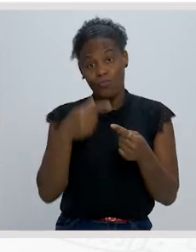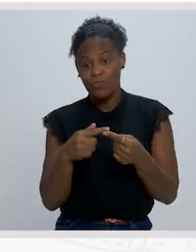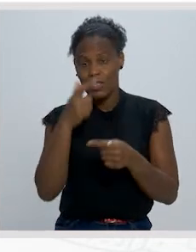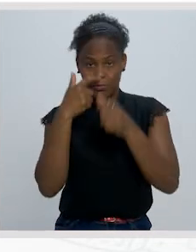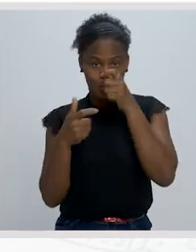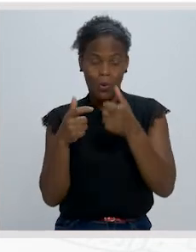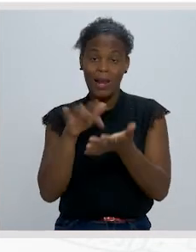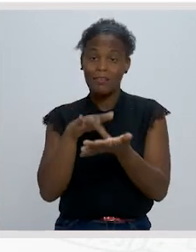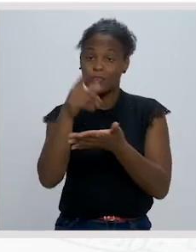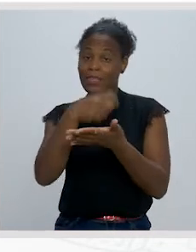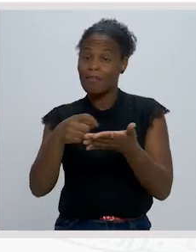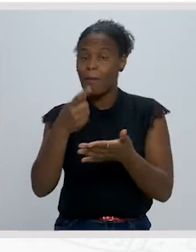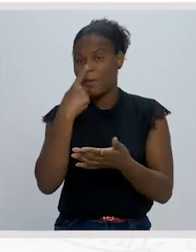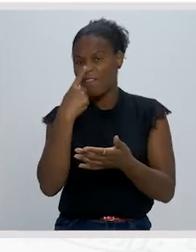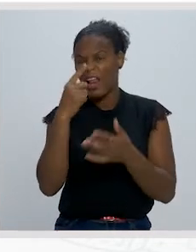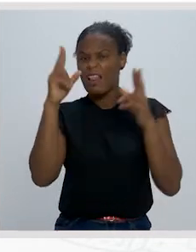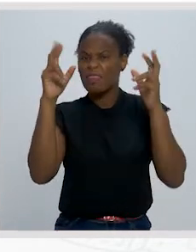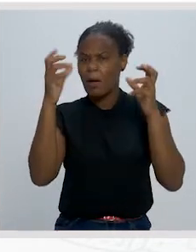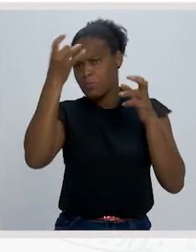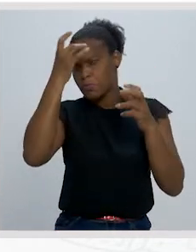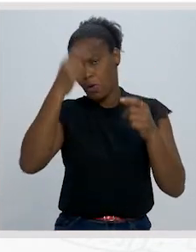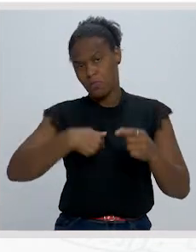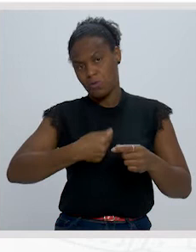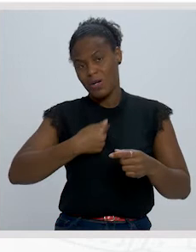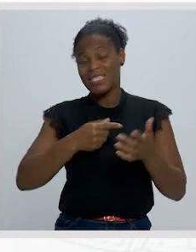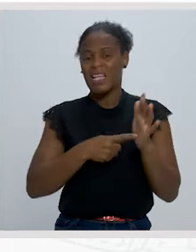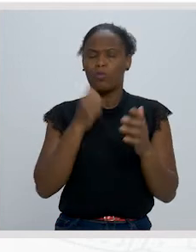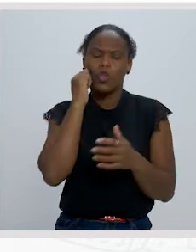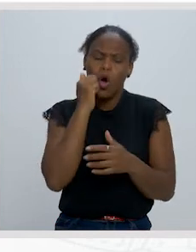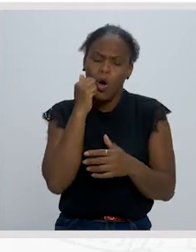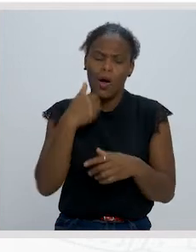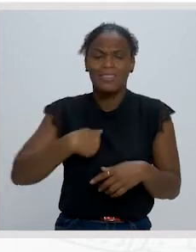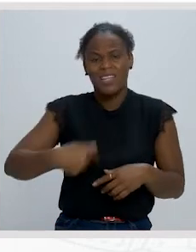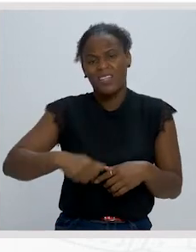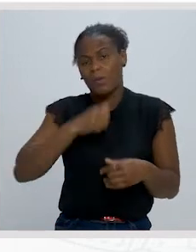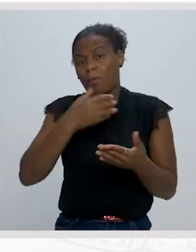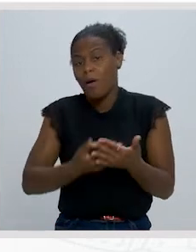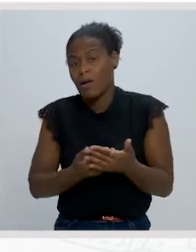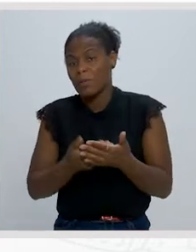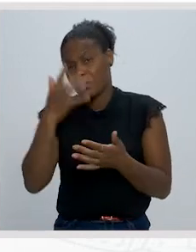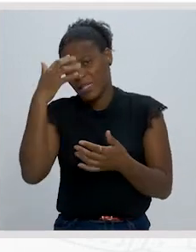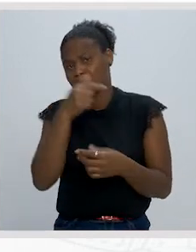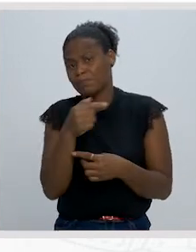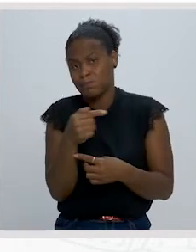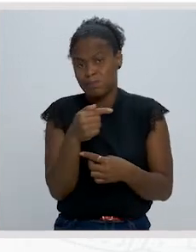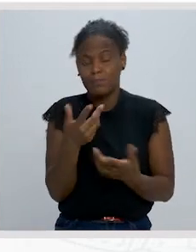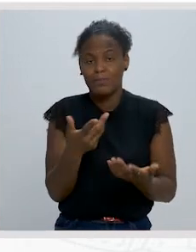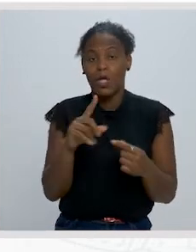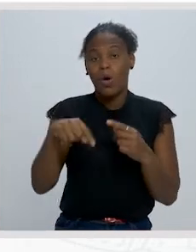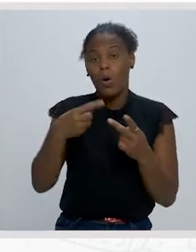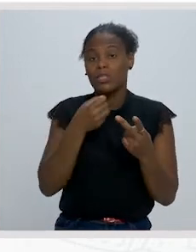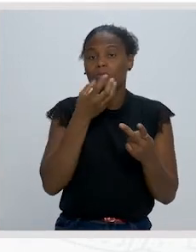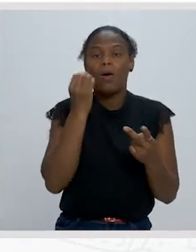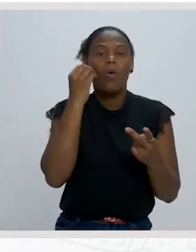autores preferem temas subjetivos, tais como a dor de existir, a morte, o pessimismo. Outra